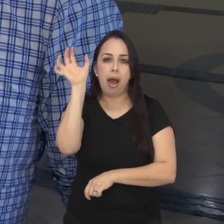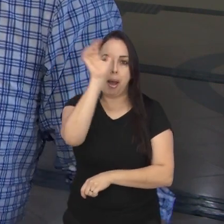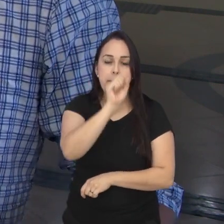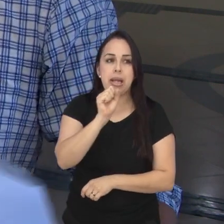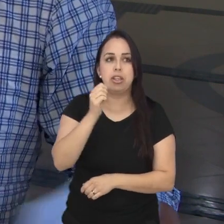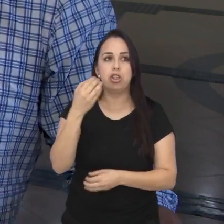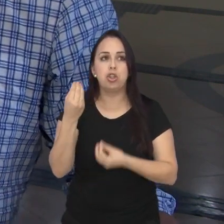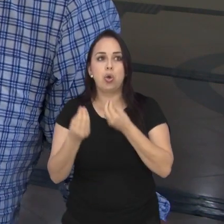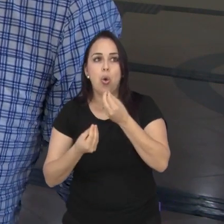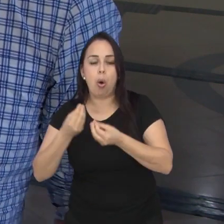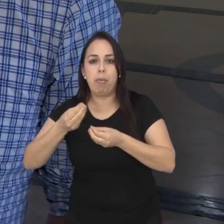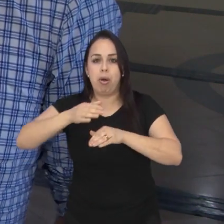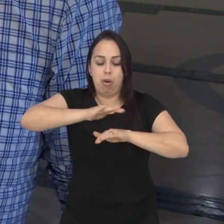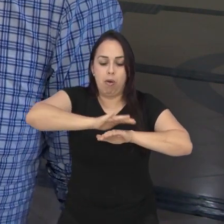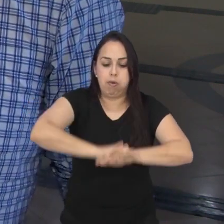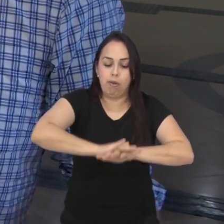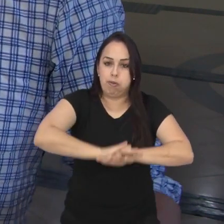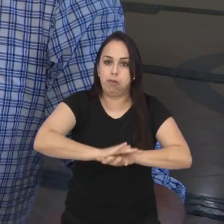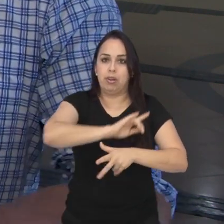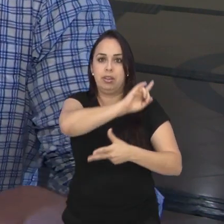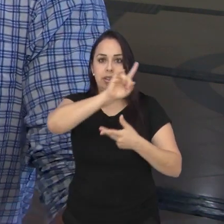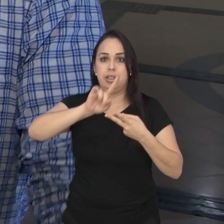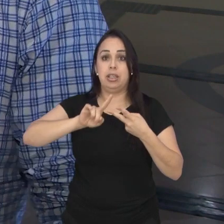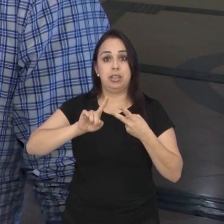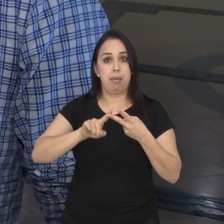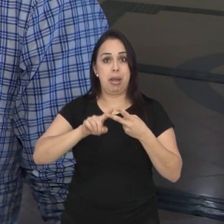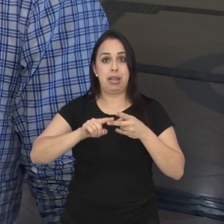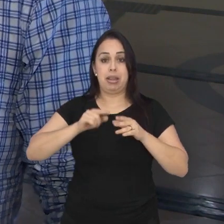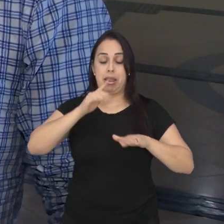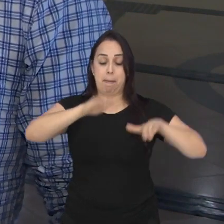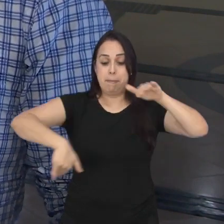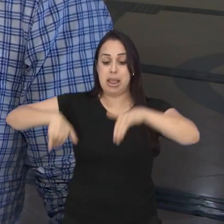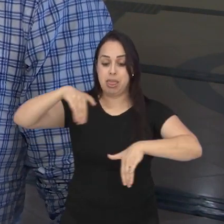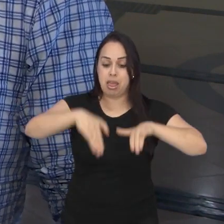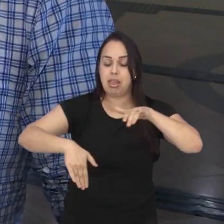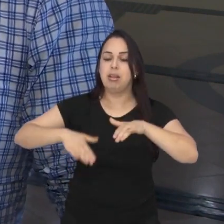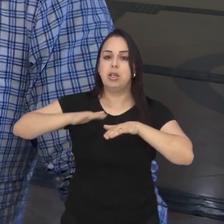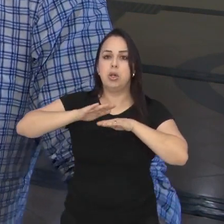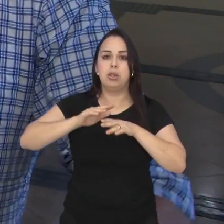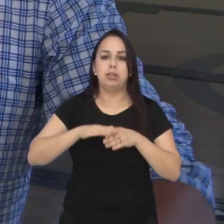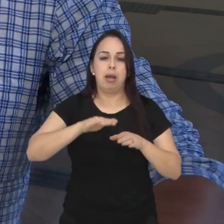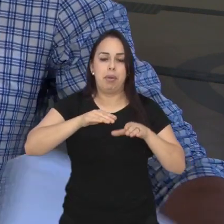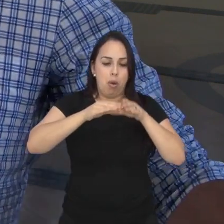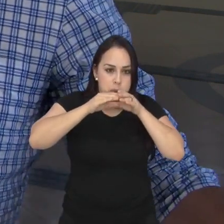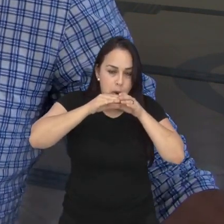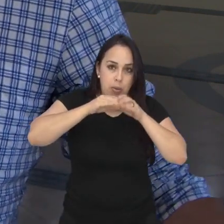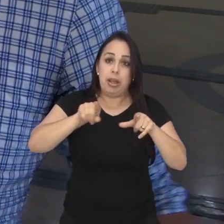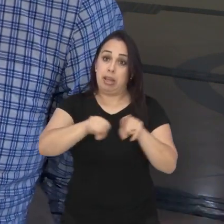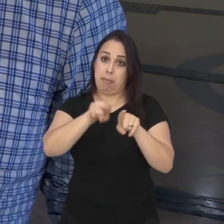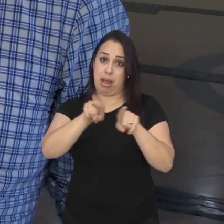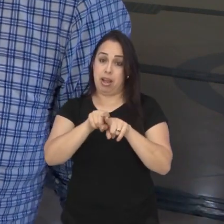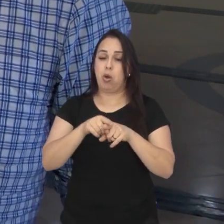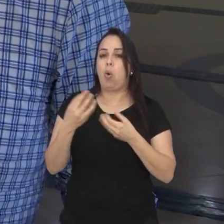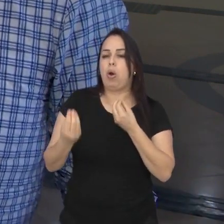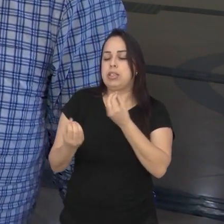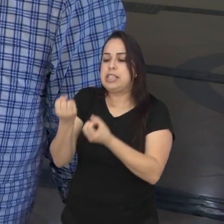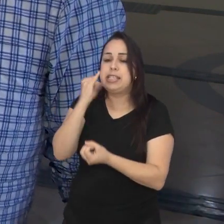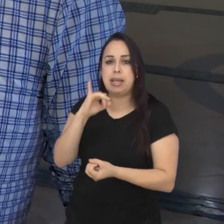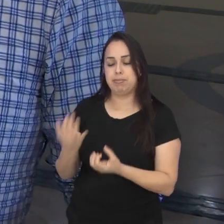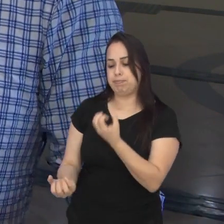noções de primeiros socorros, salvamento aquático, como proceder diante de um incêndio.